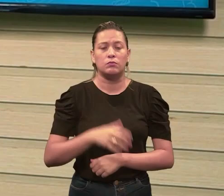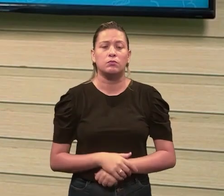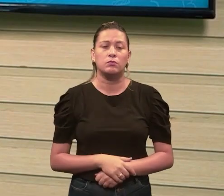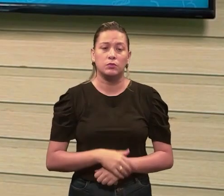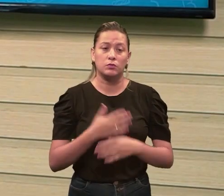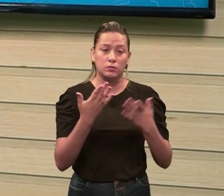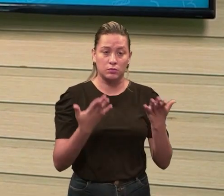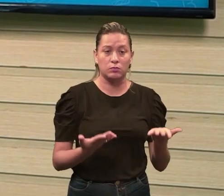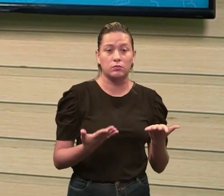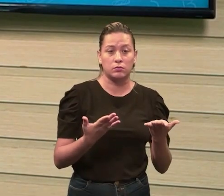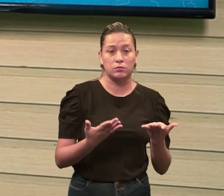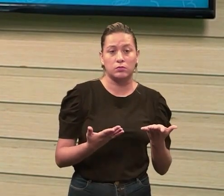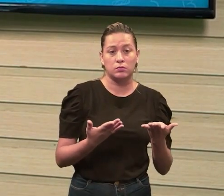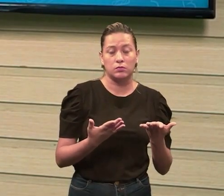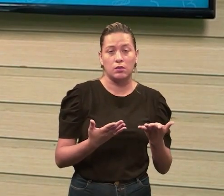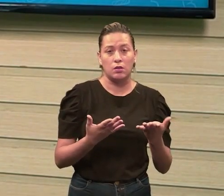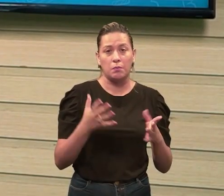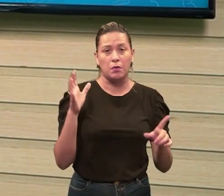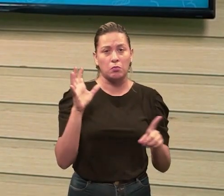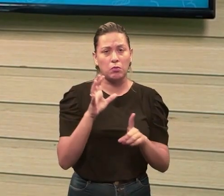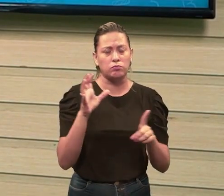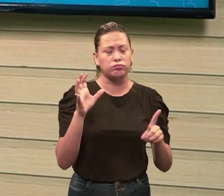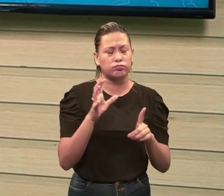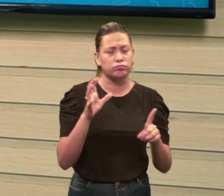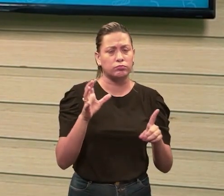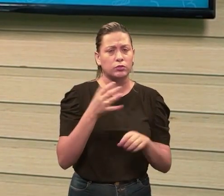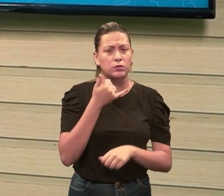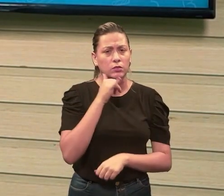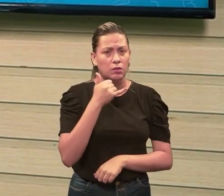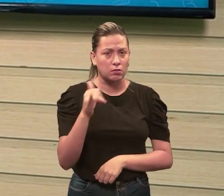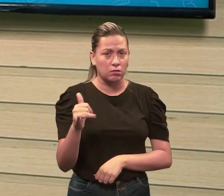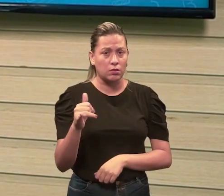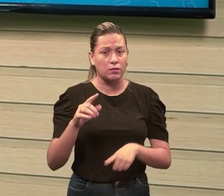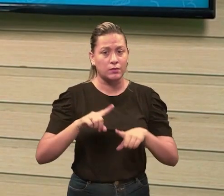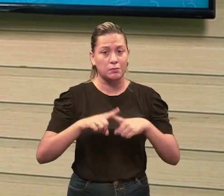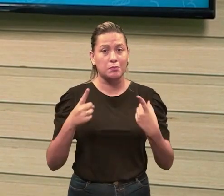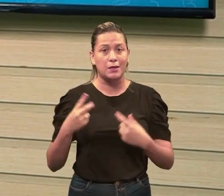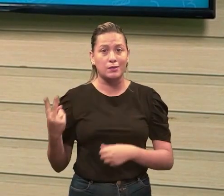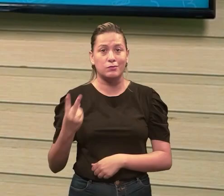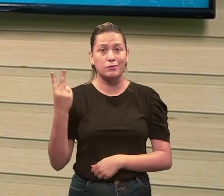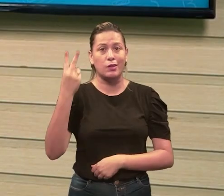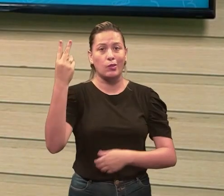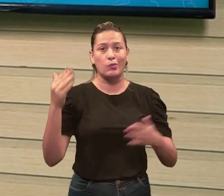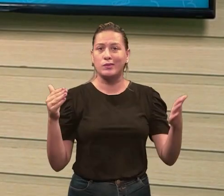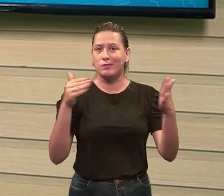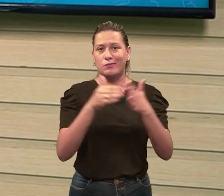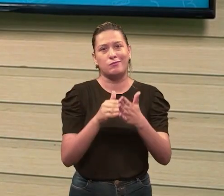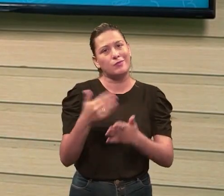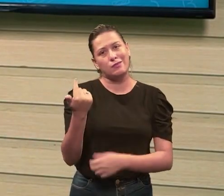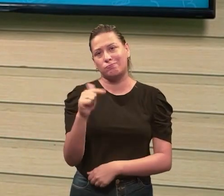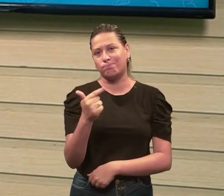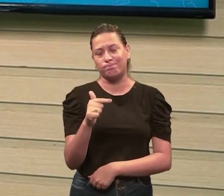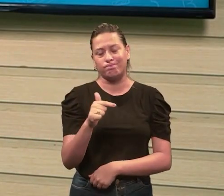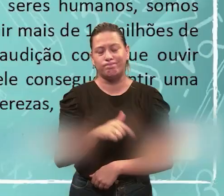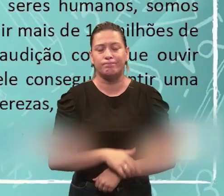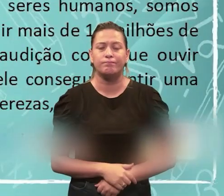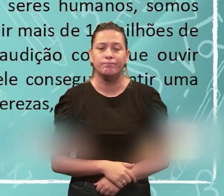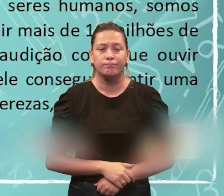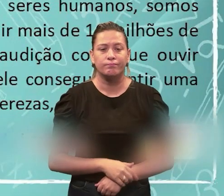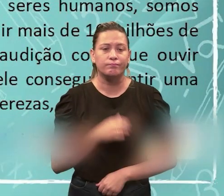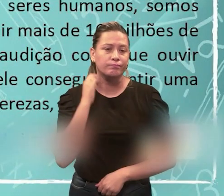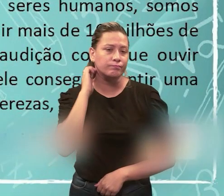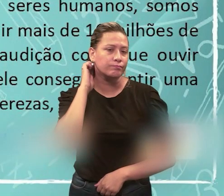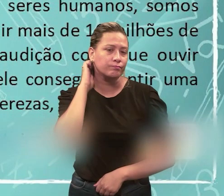elétrico, teoricamente, só que ela assume valores infinitos, ok? De forma diferente.